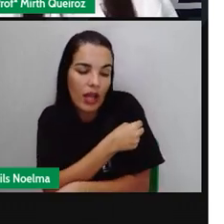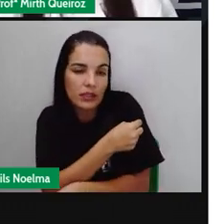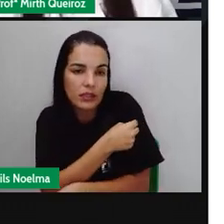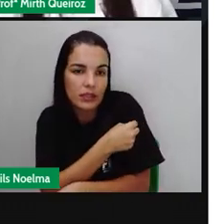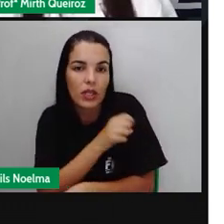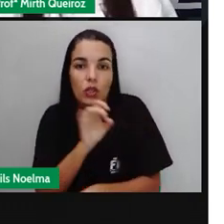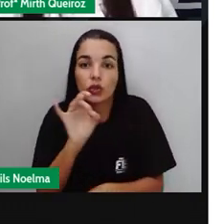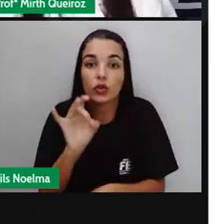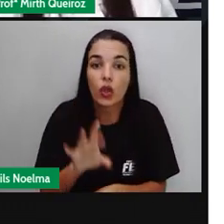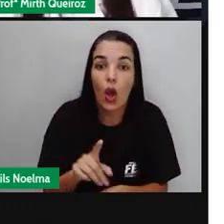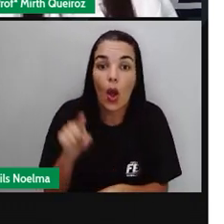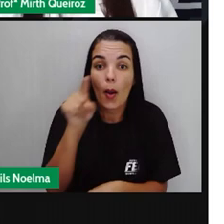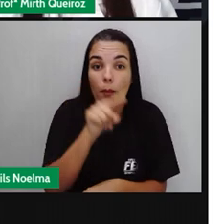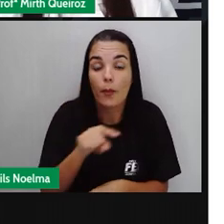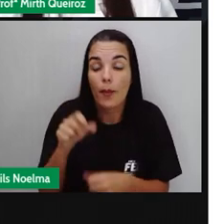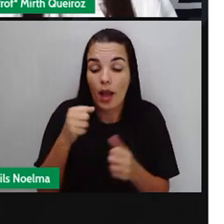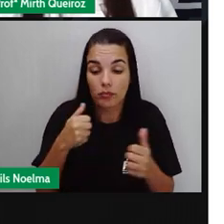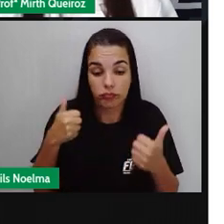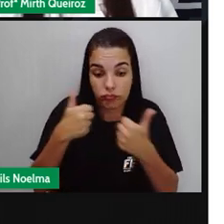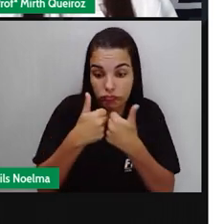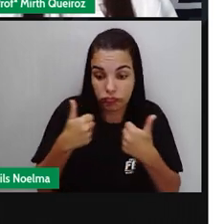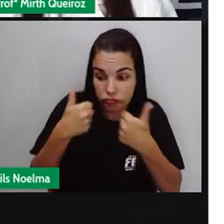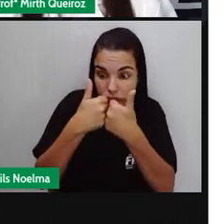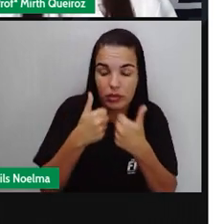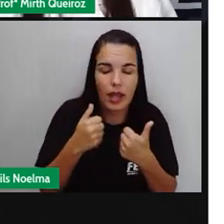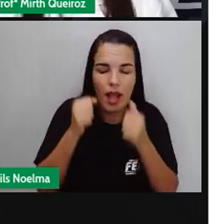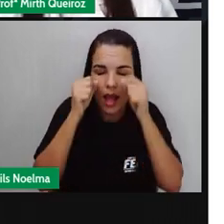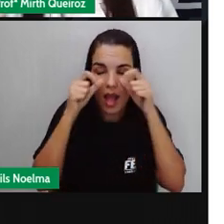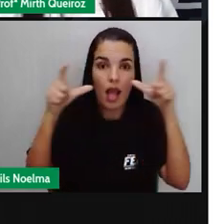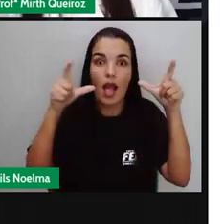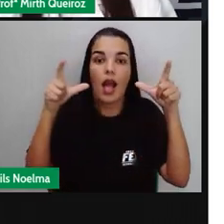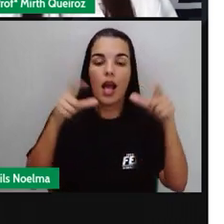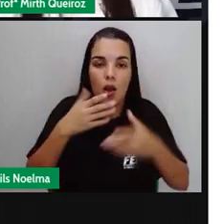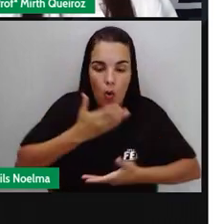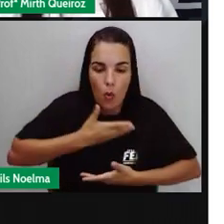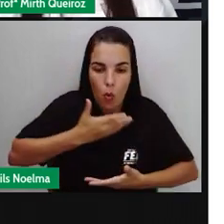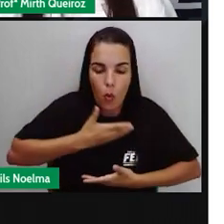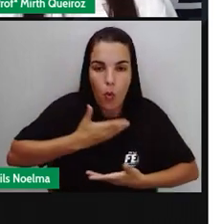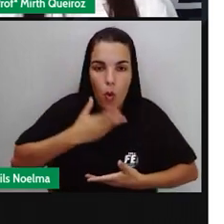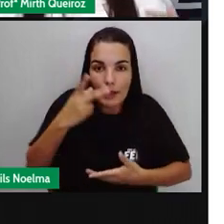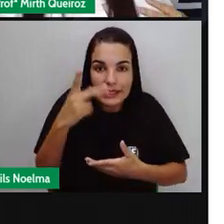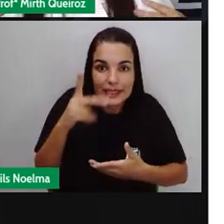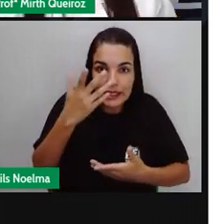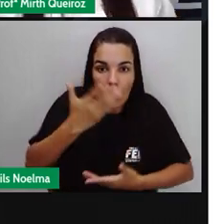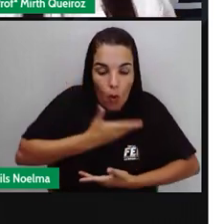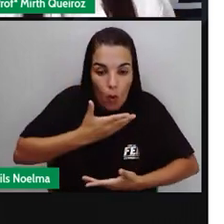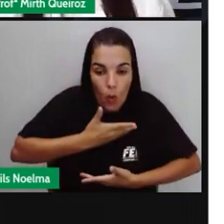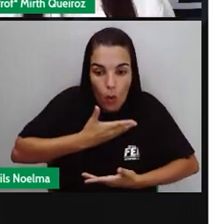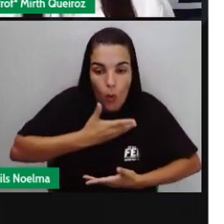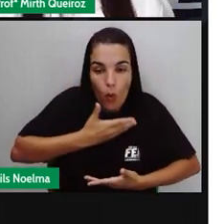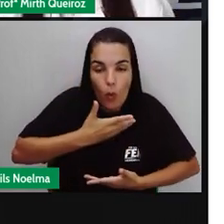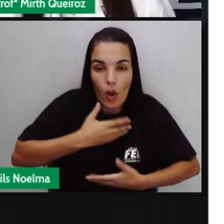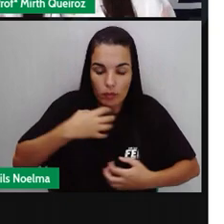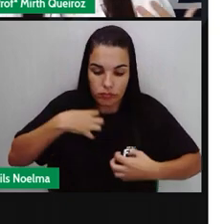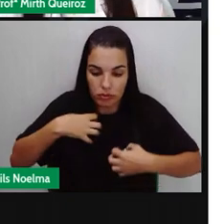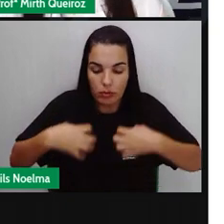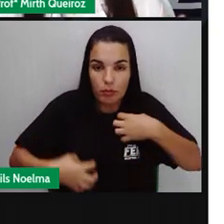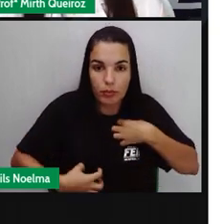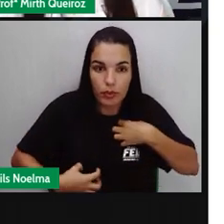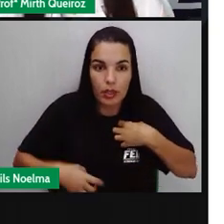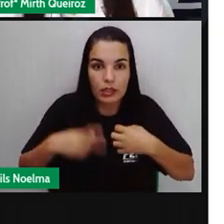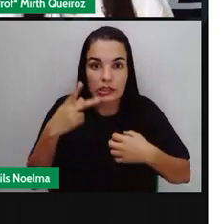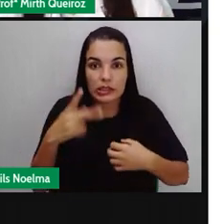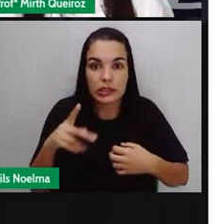de fazer com que seus anticorpos entrem em alerta e comecem, né, seu anticorpos, não, seu